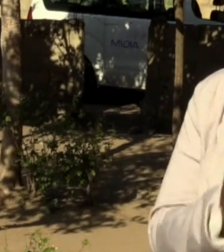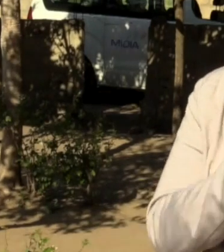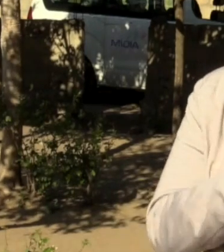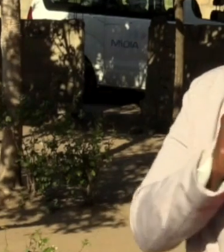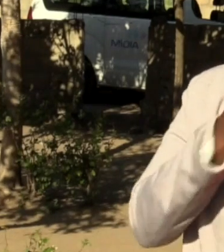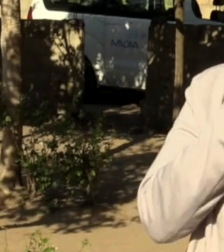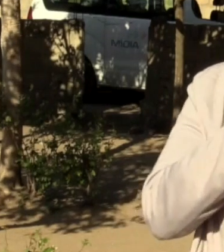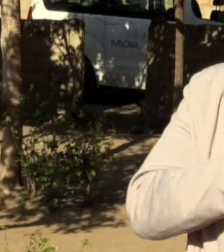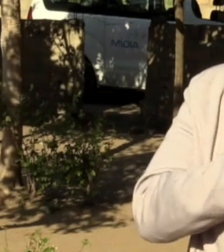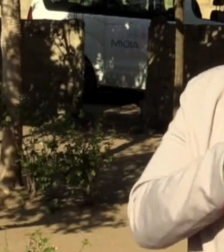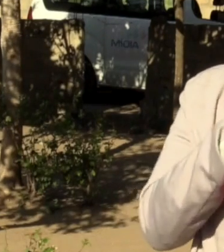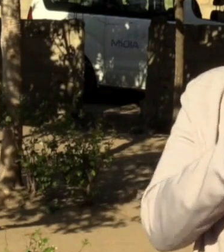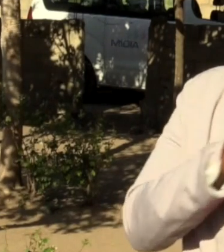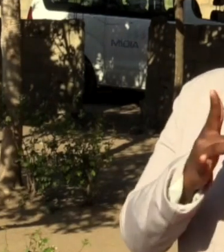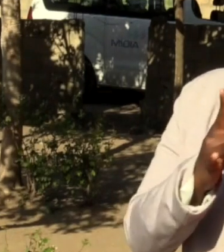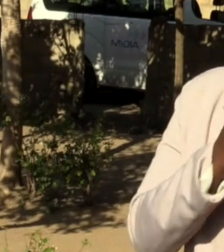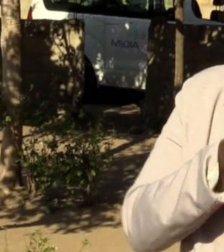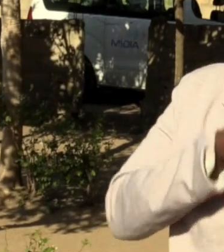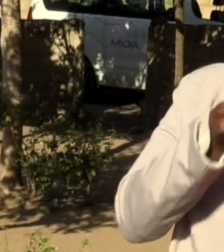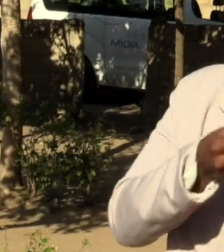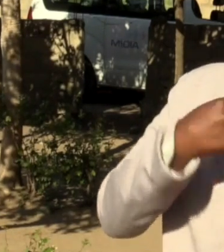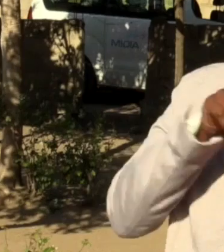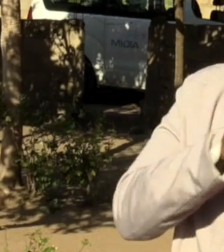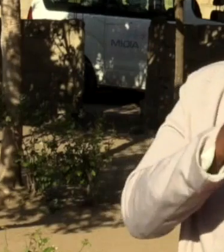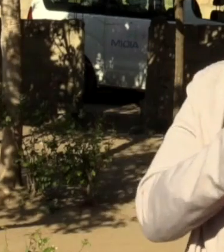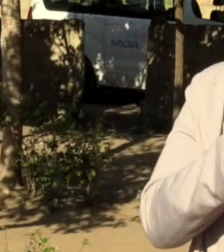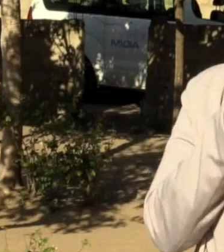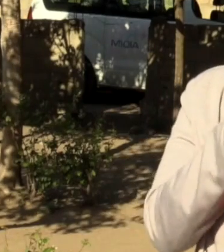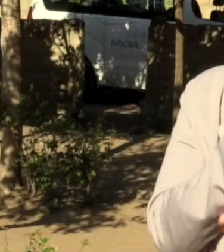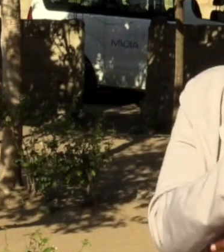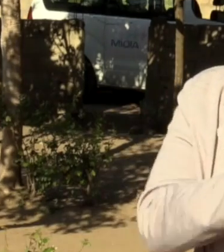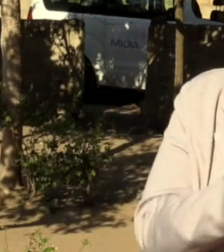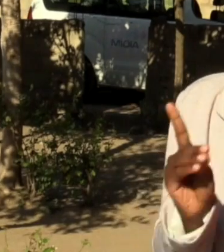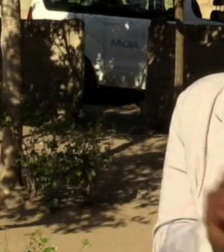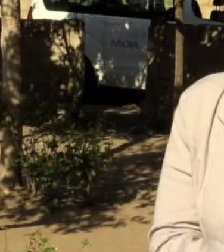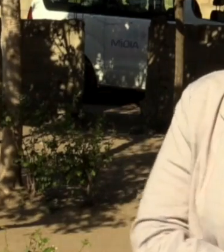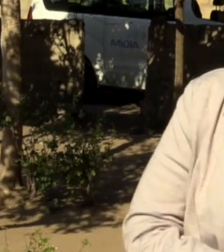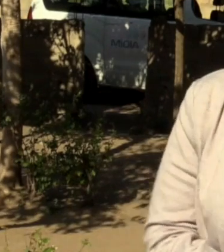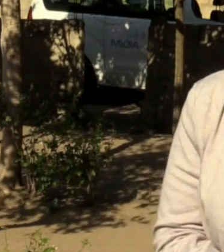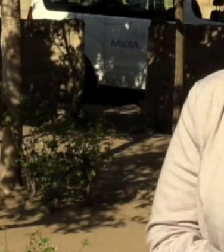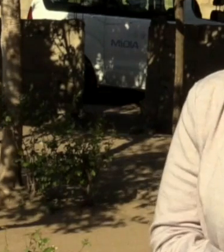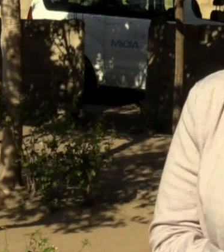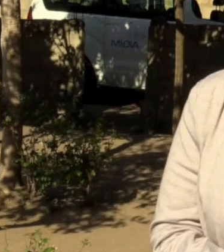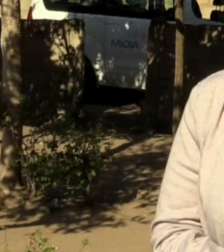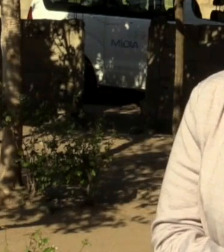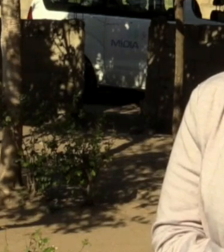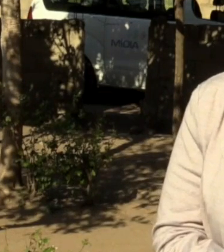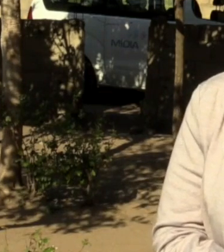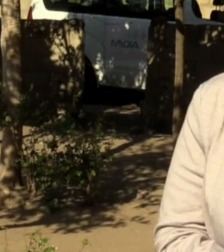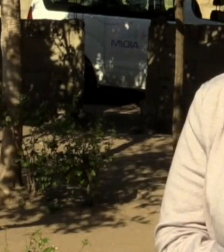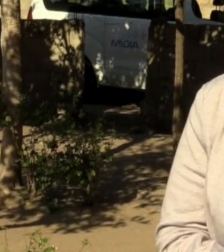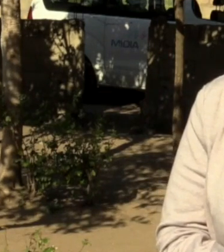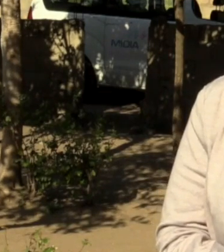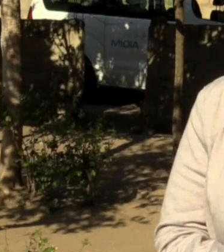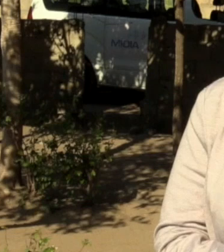melhorar a sua saúde. E eles disponibilizaram estar aqui conosco e acompanhar a TV Surdo